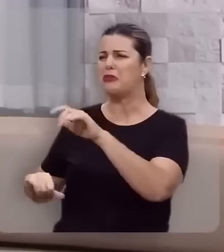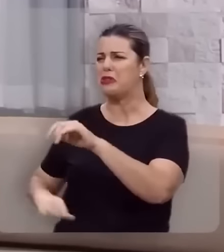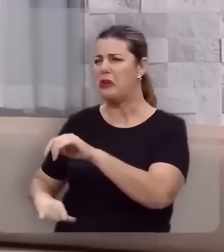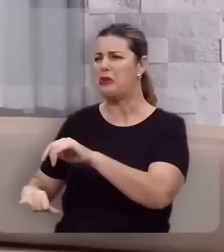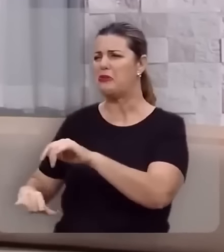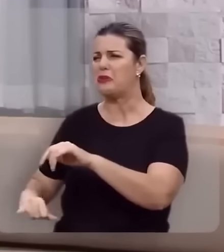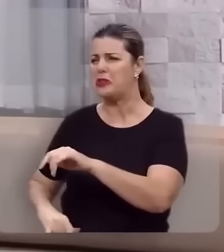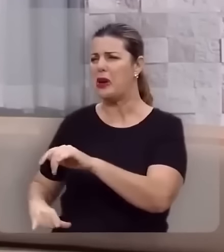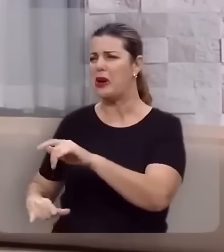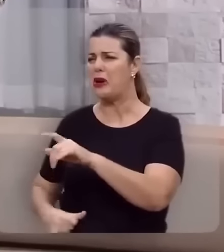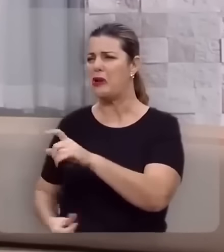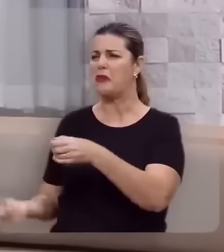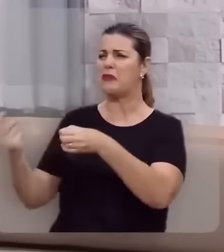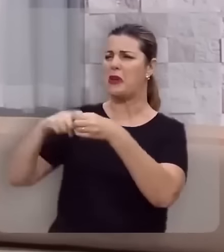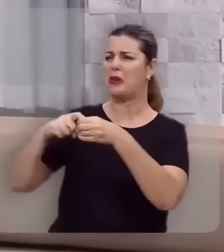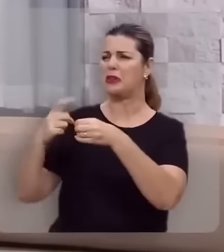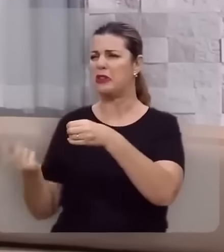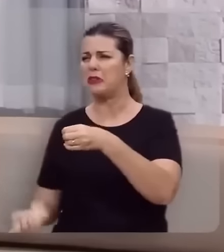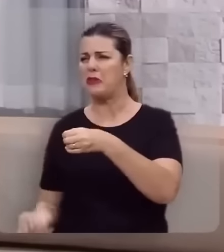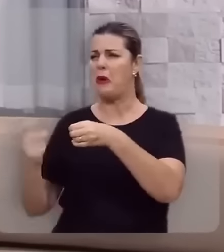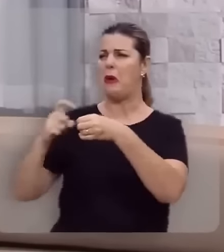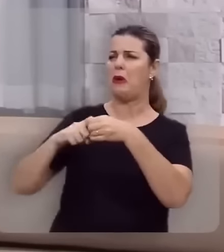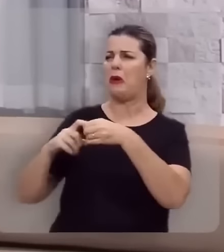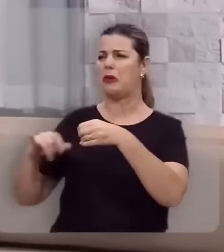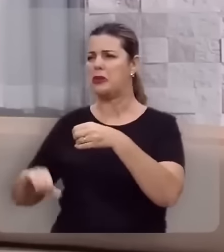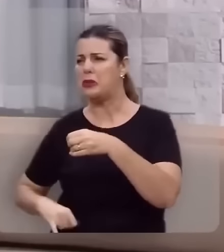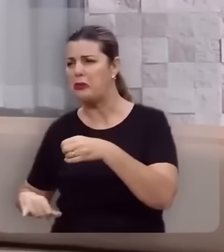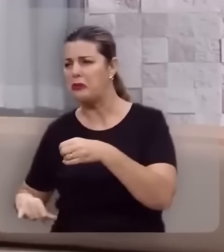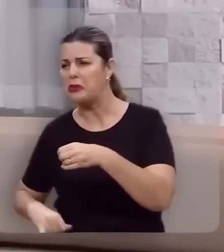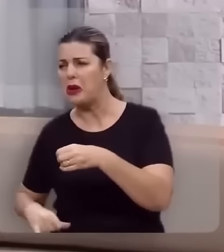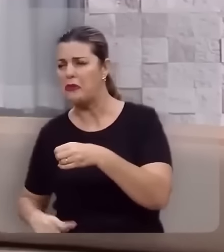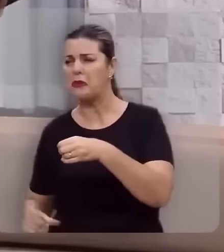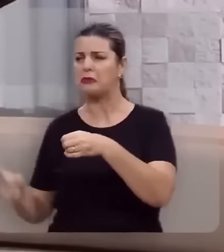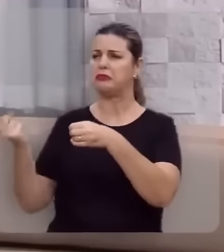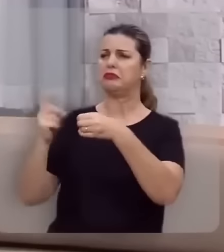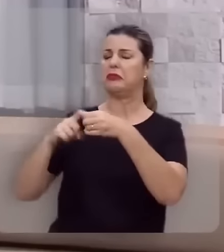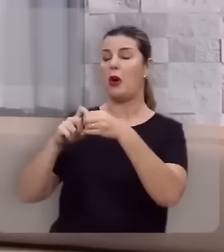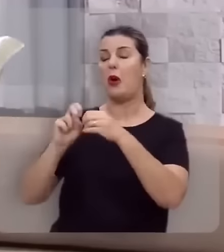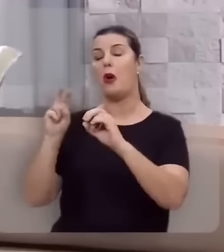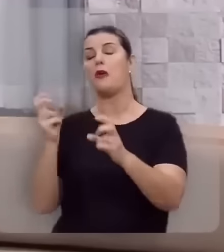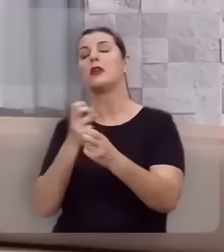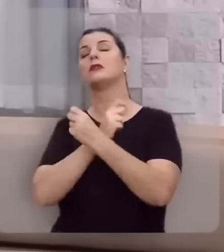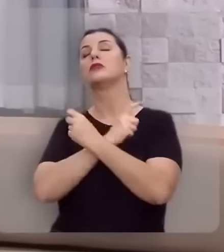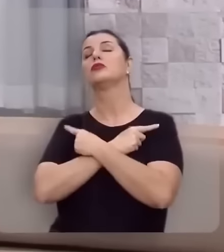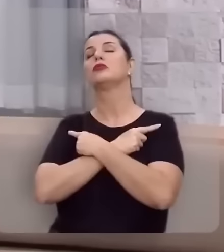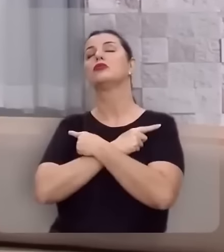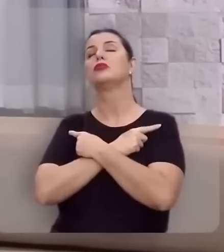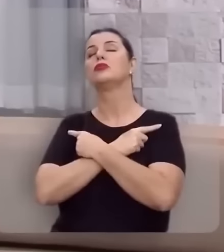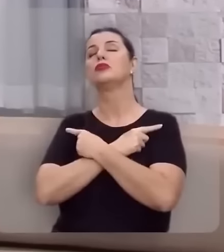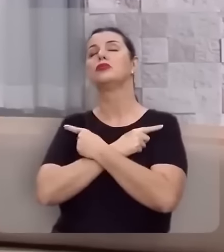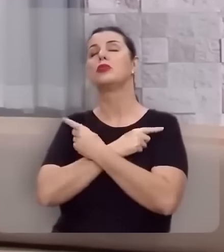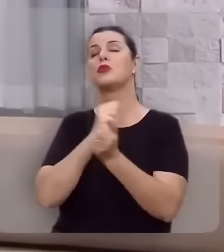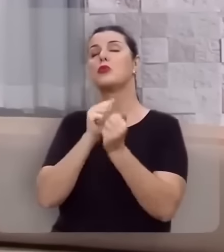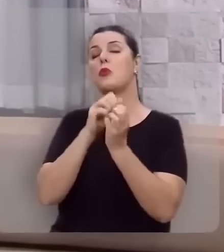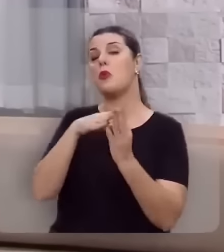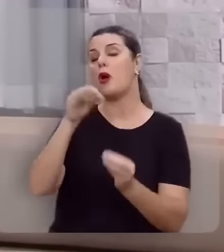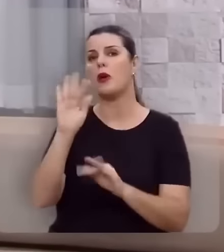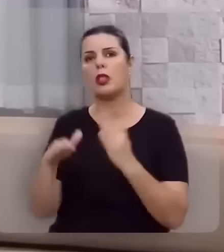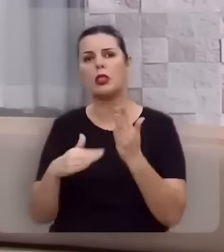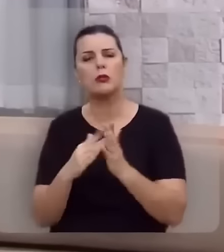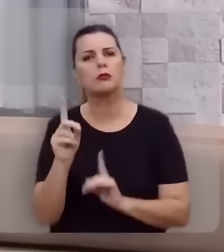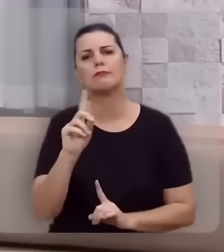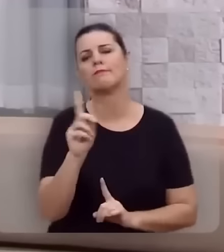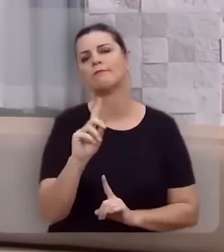Ou se desencarna e reencarna e desencarna e reencarna. Ou você vai dormir na sepultura com a alma e tudo.